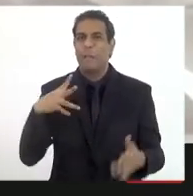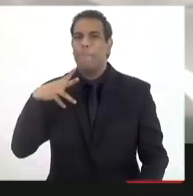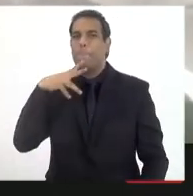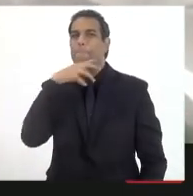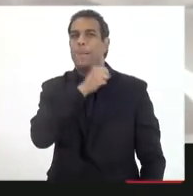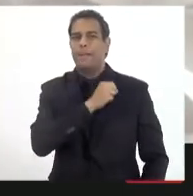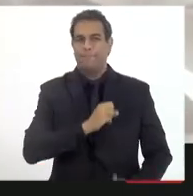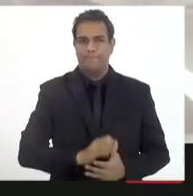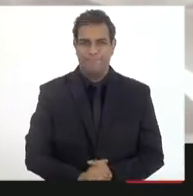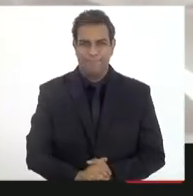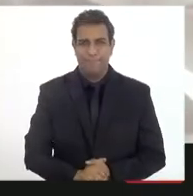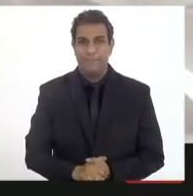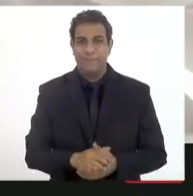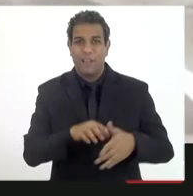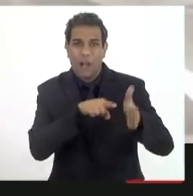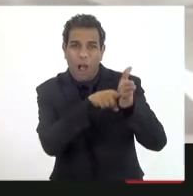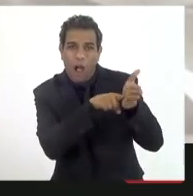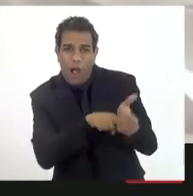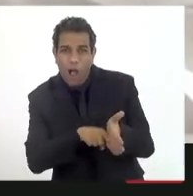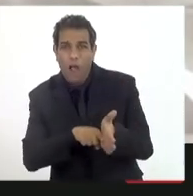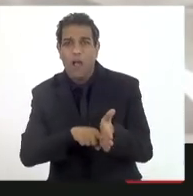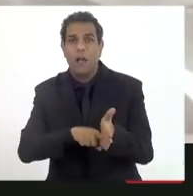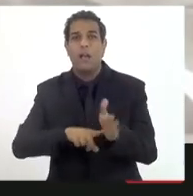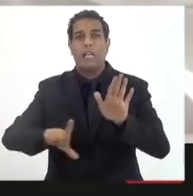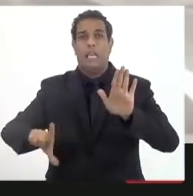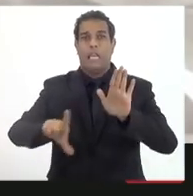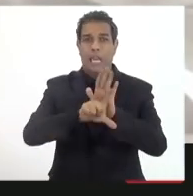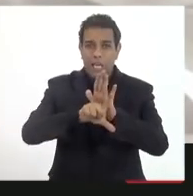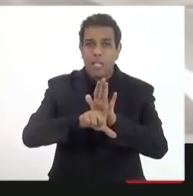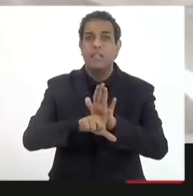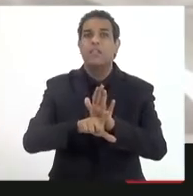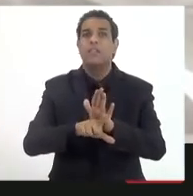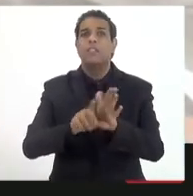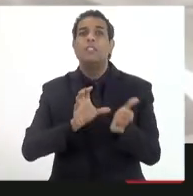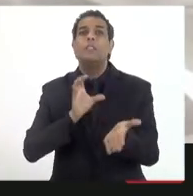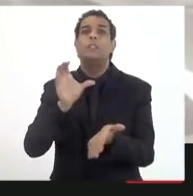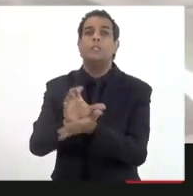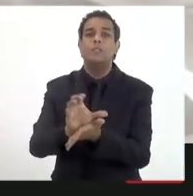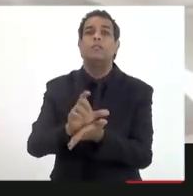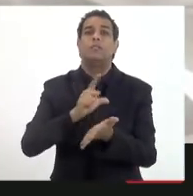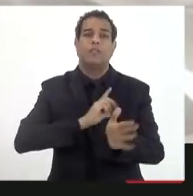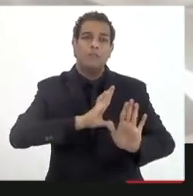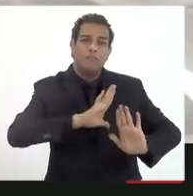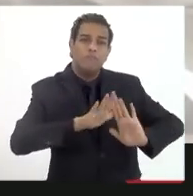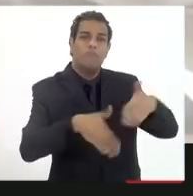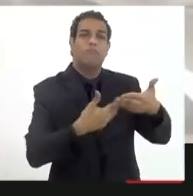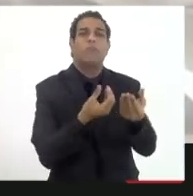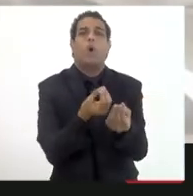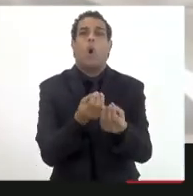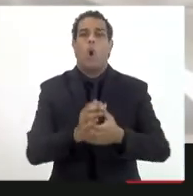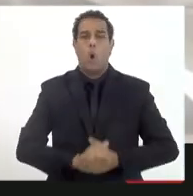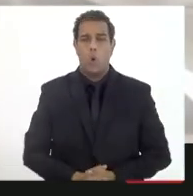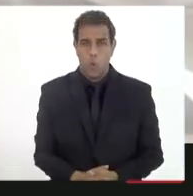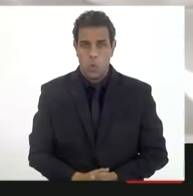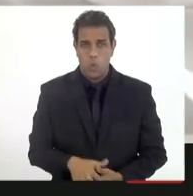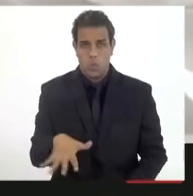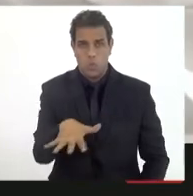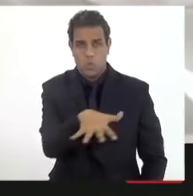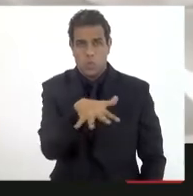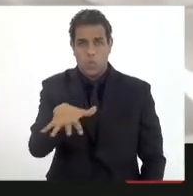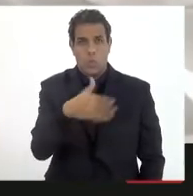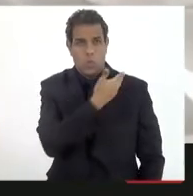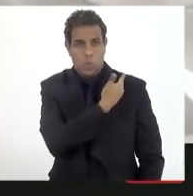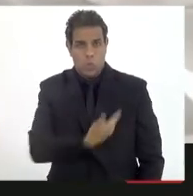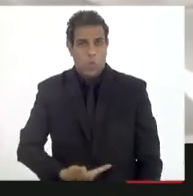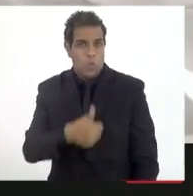recentemente na análise da Lei de Diretrizes Orçamentárias, a construção inteira por parte do governo do Estado